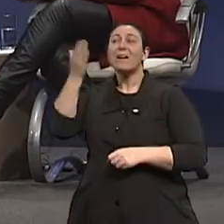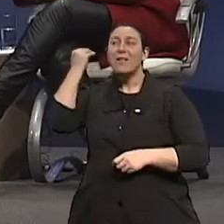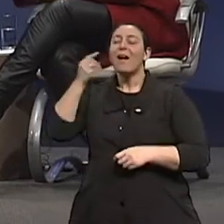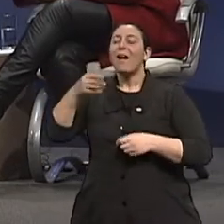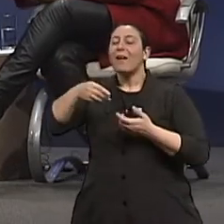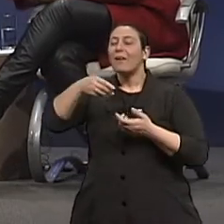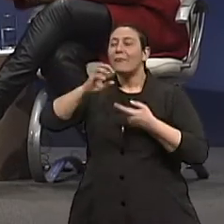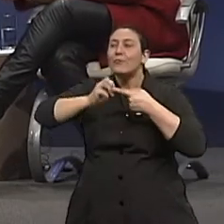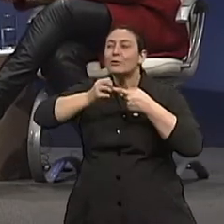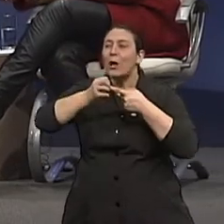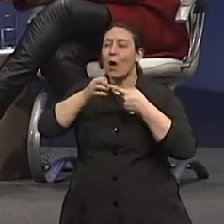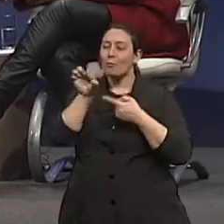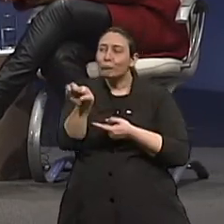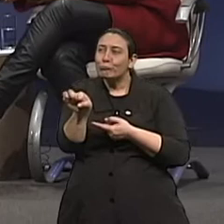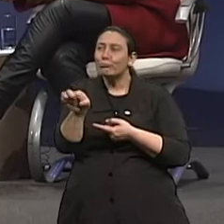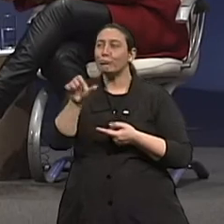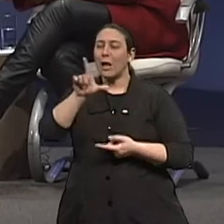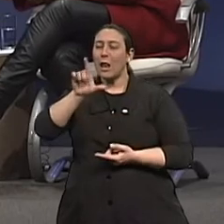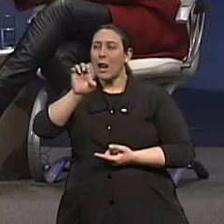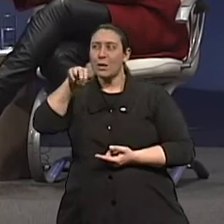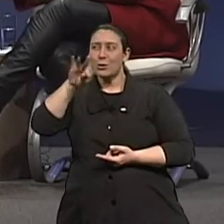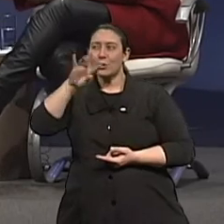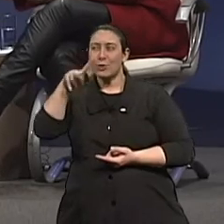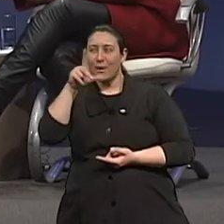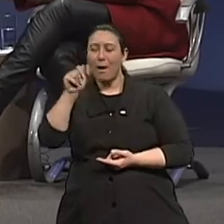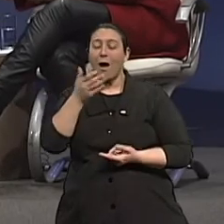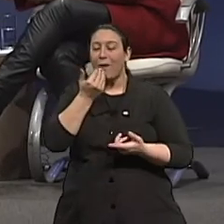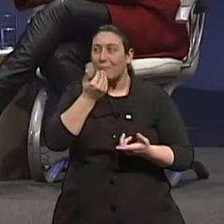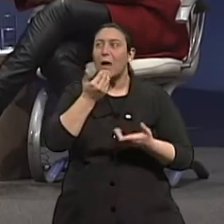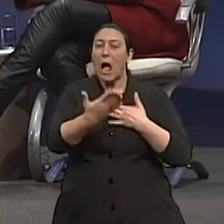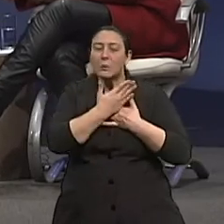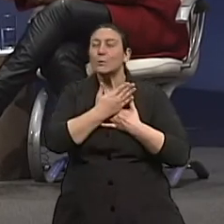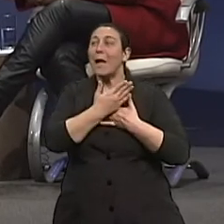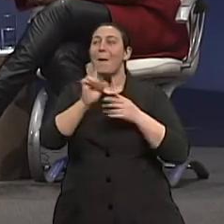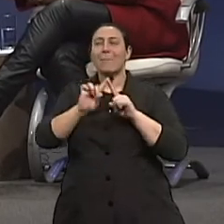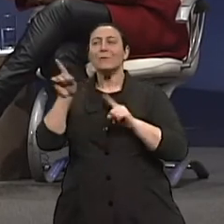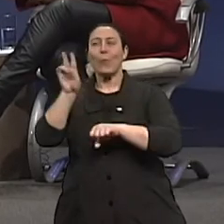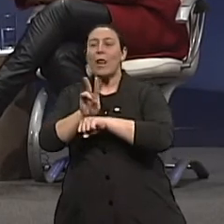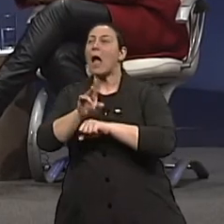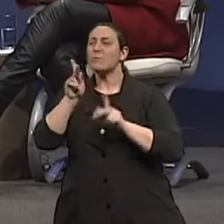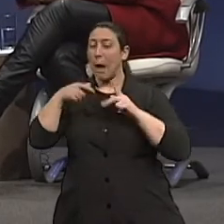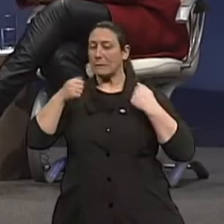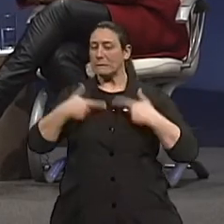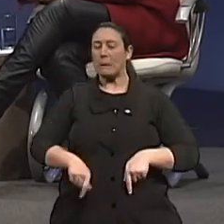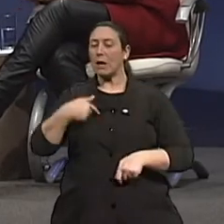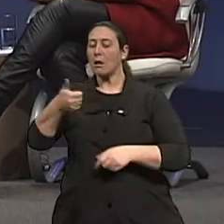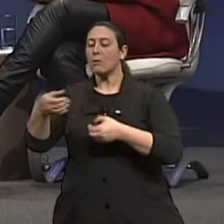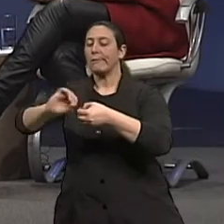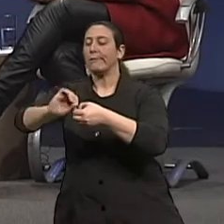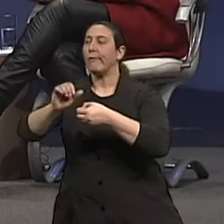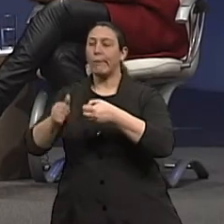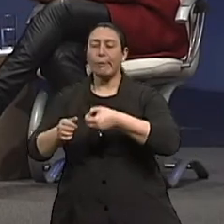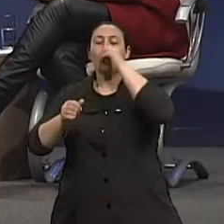que tinha que fazer... Perfeito. Tomar laxante. isso queria que o senhor falasse. Ok. Isso certamente não tem nada a ver com a leitura atual dessa necessidade.